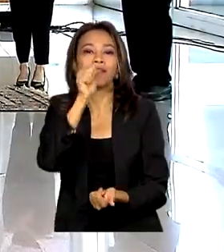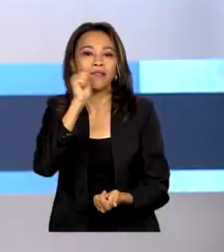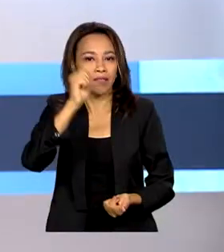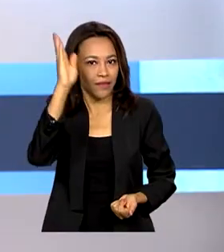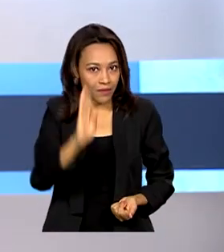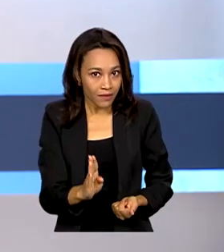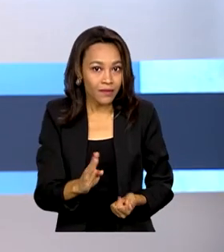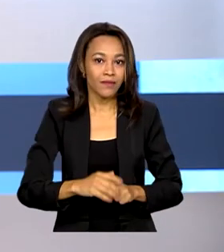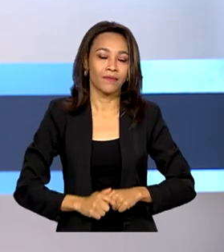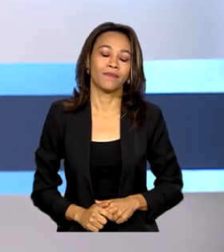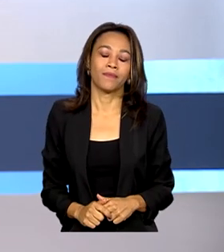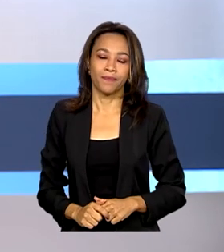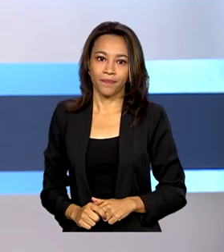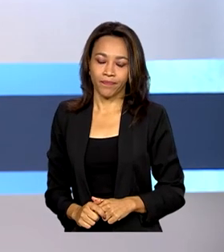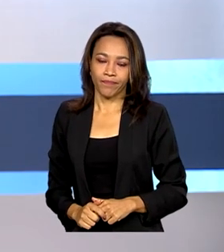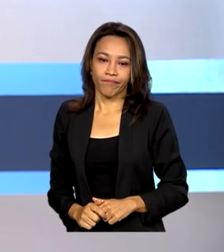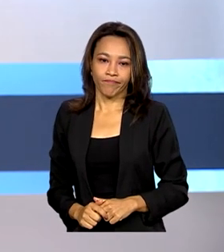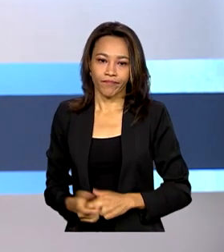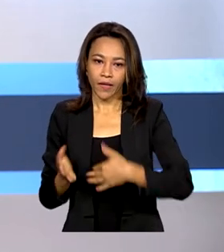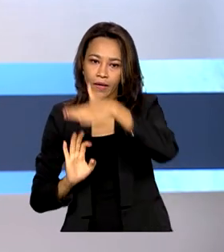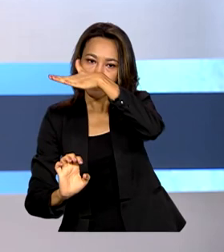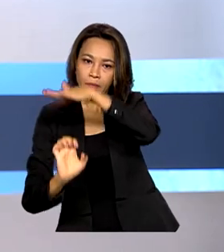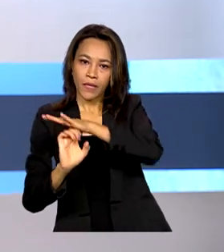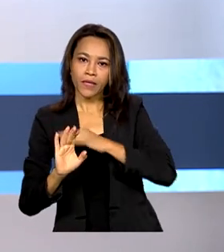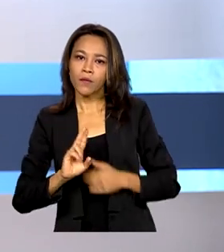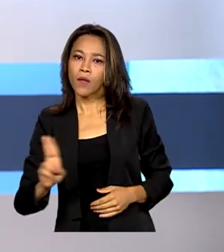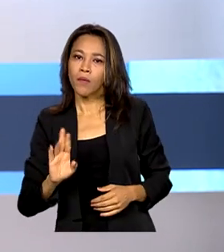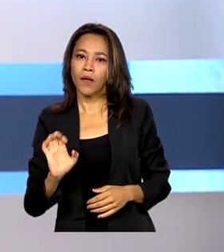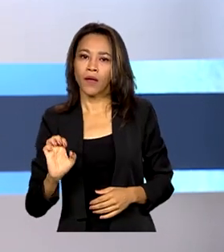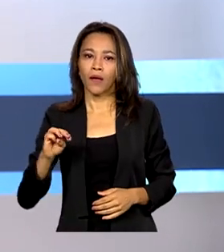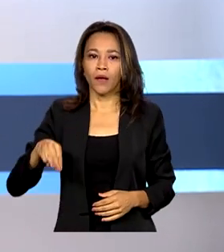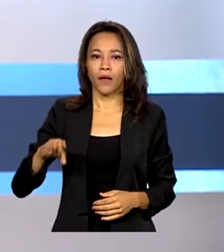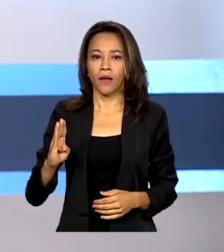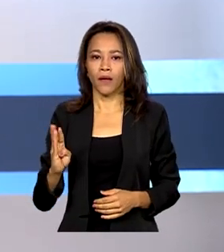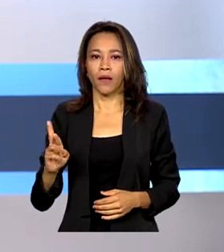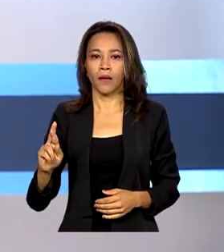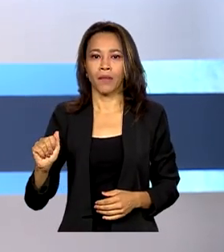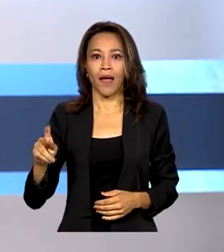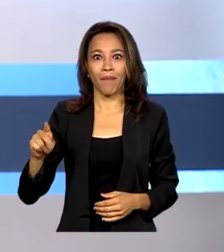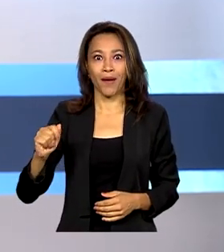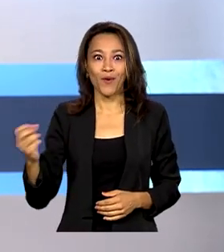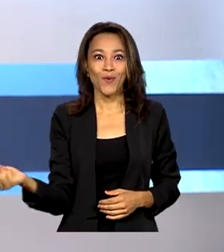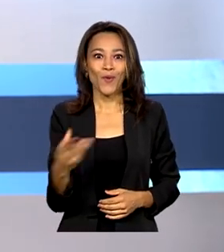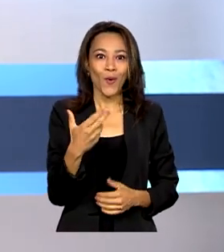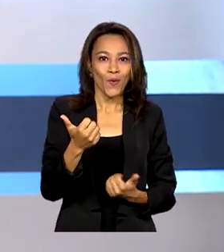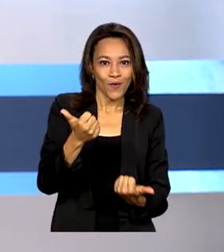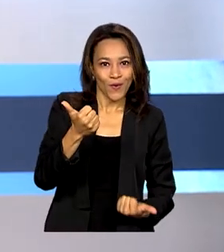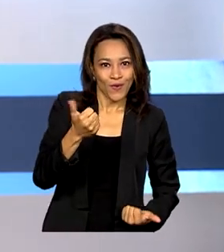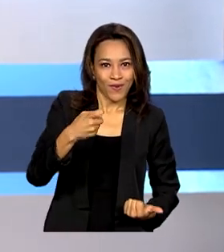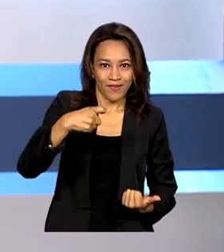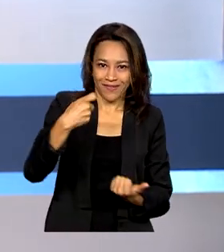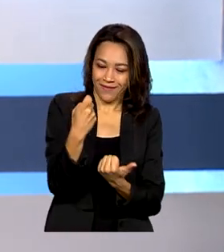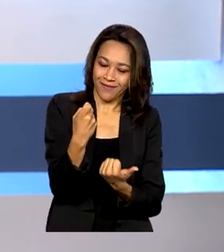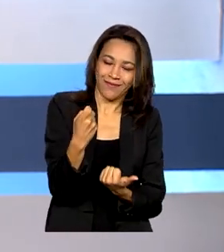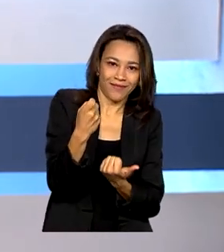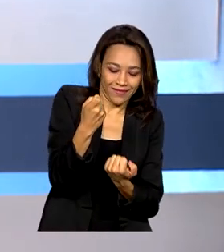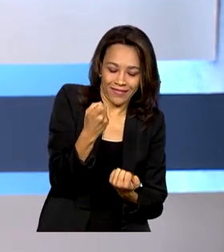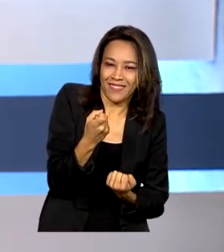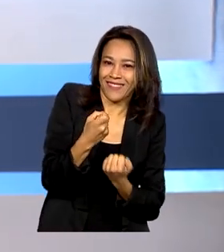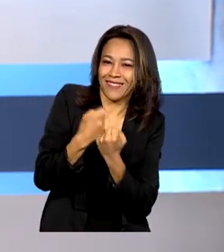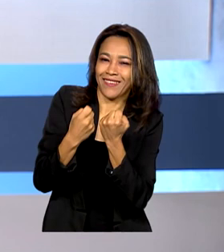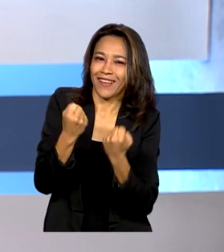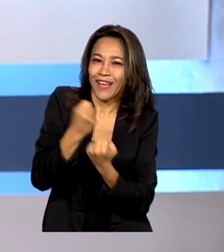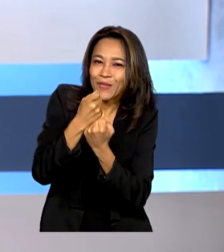Brasil. A Embrapa lançou um novo clone de cajueiro. O melhoramento genético resultou numa muda mais